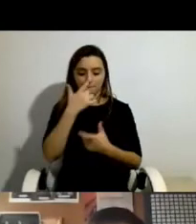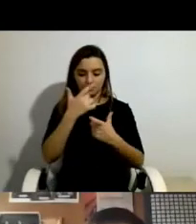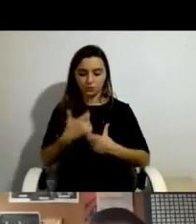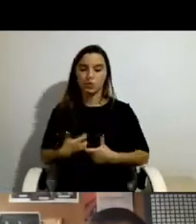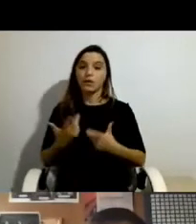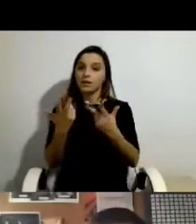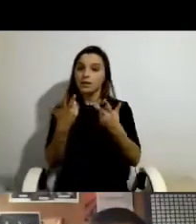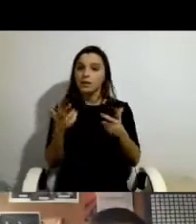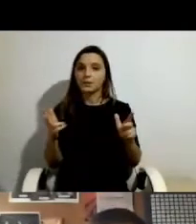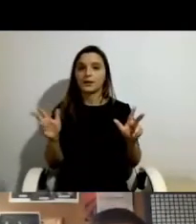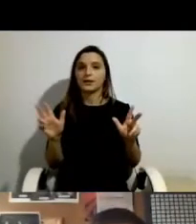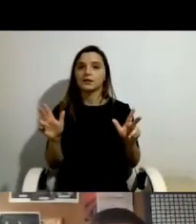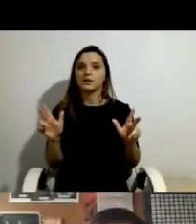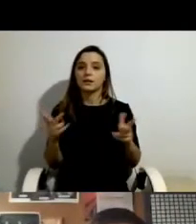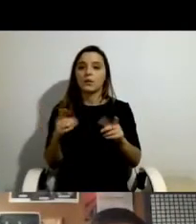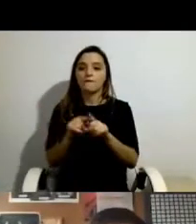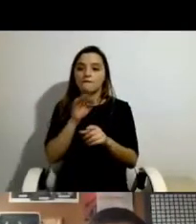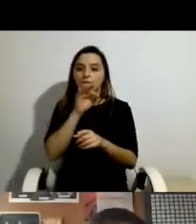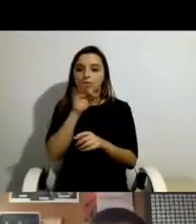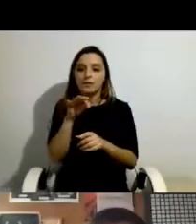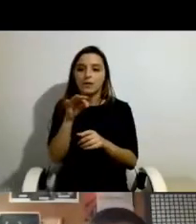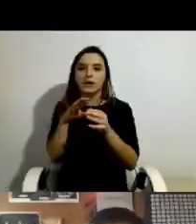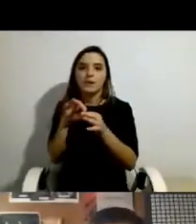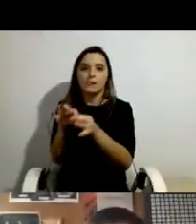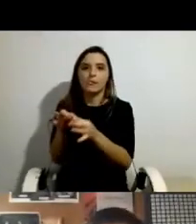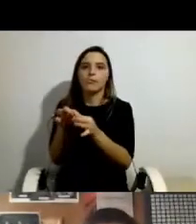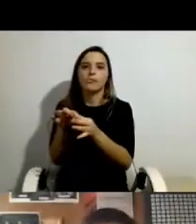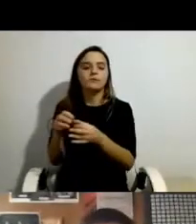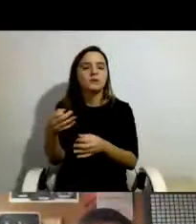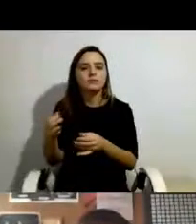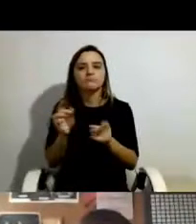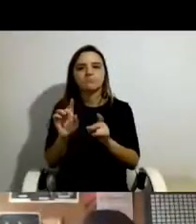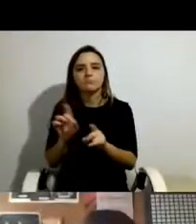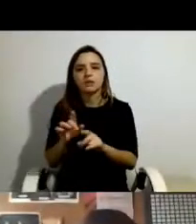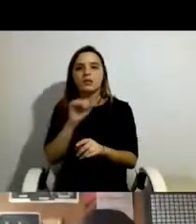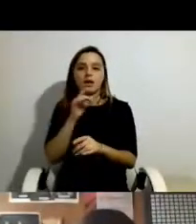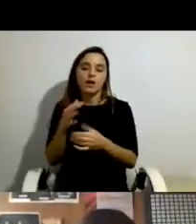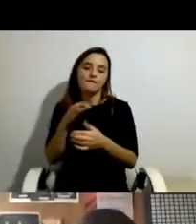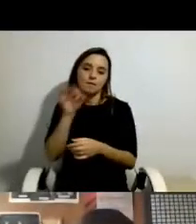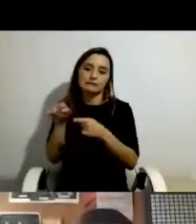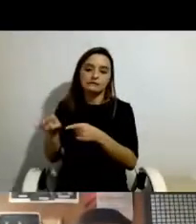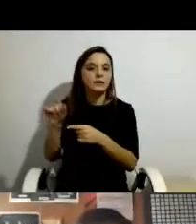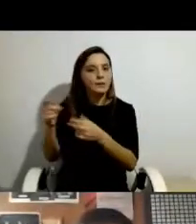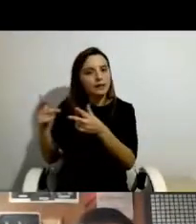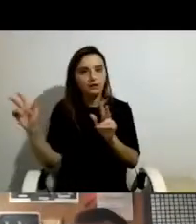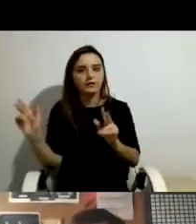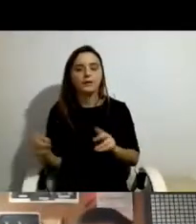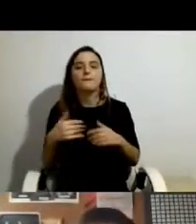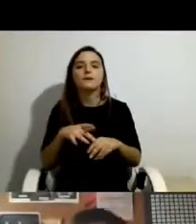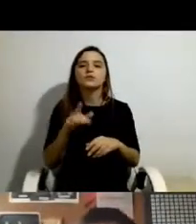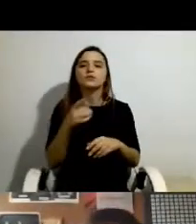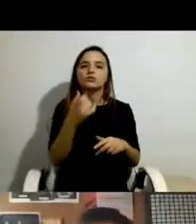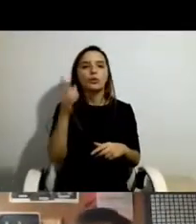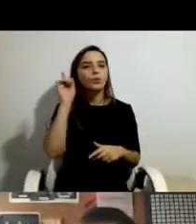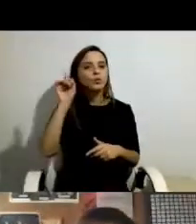também libertar a família. Mas, aqui uma questão que é muito interessante e que tem a ver